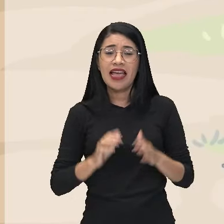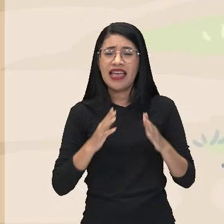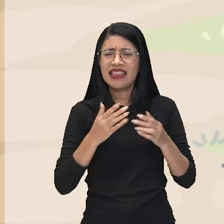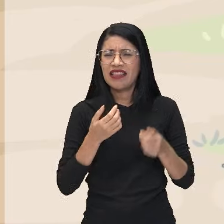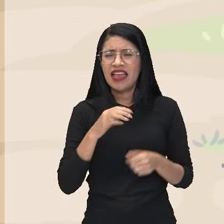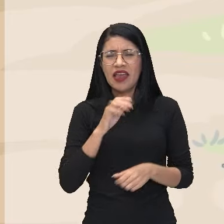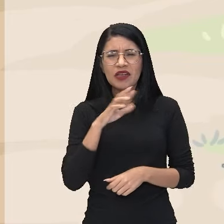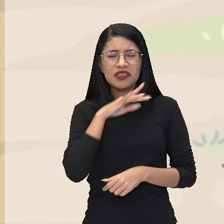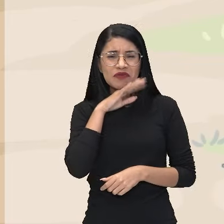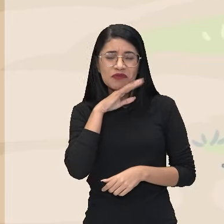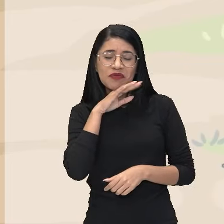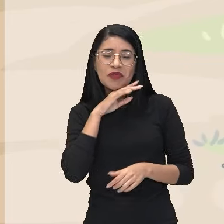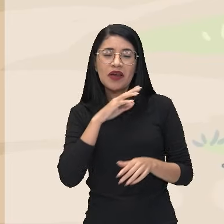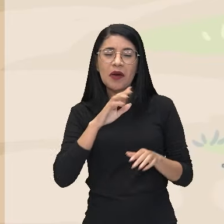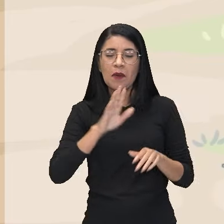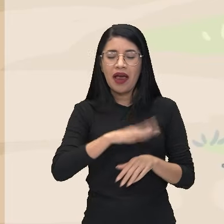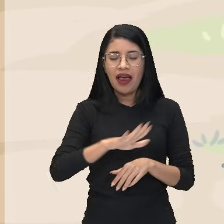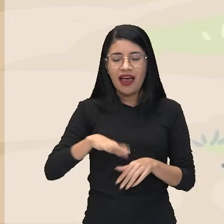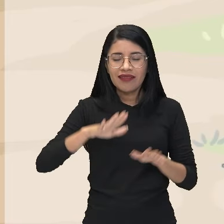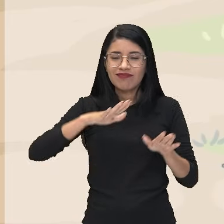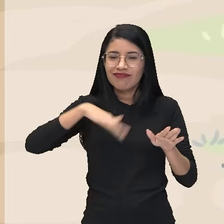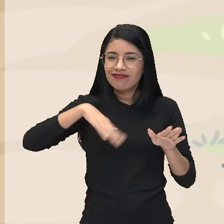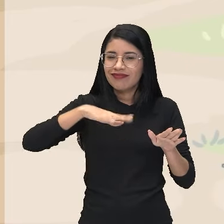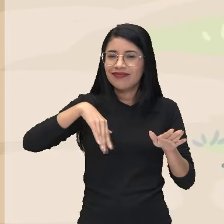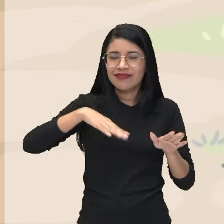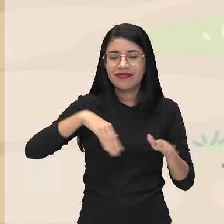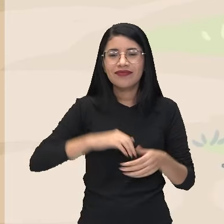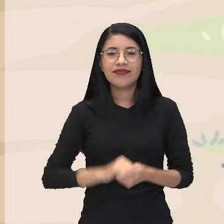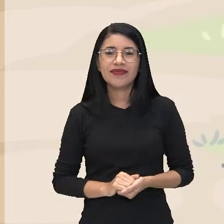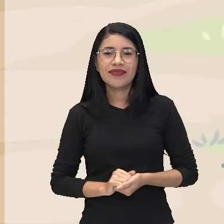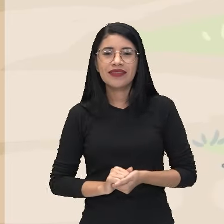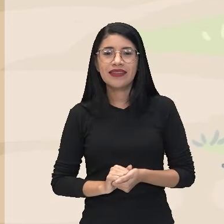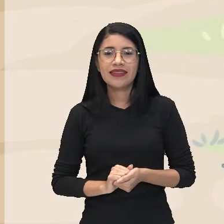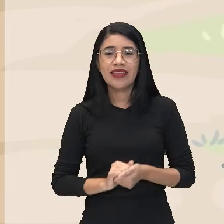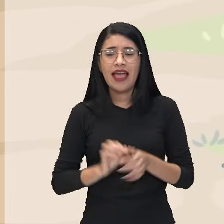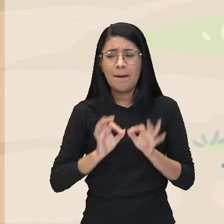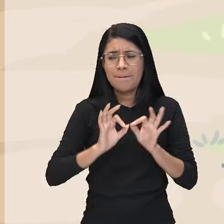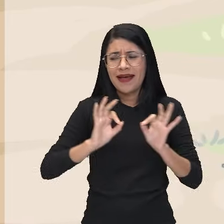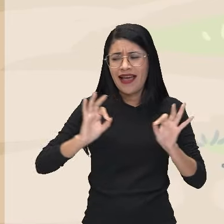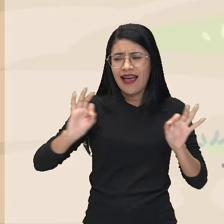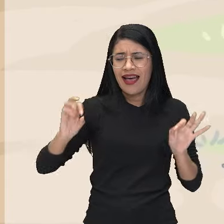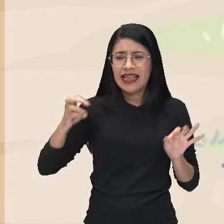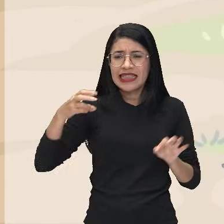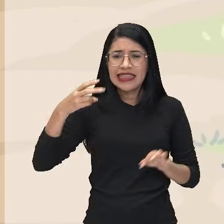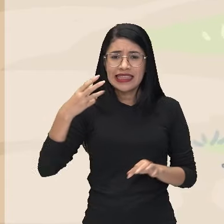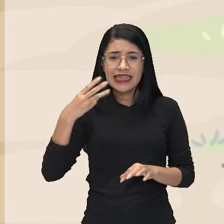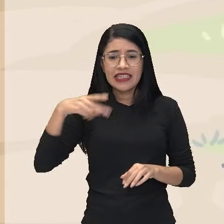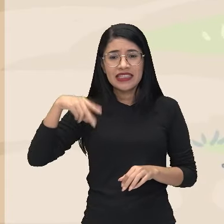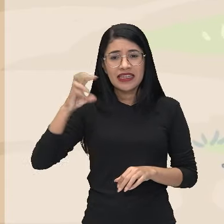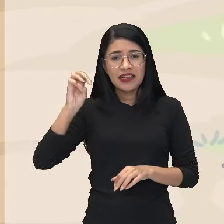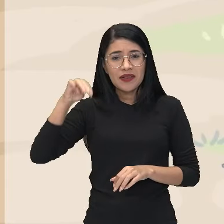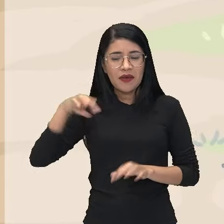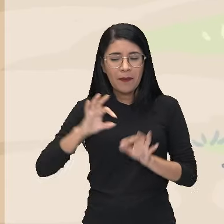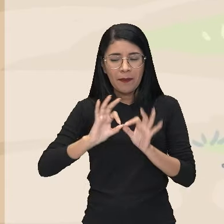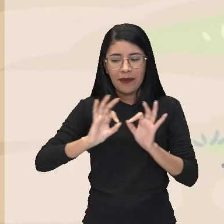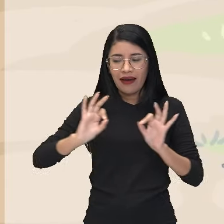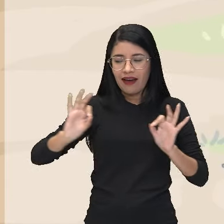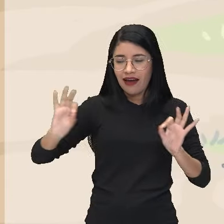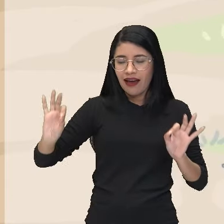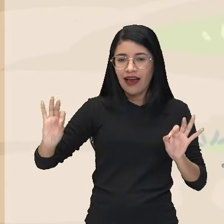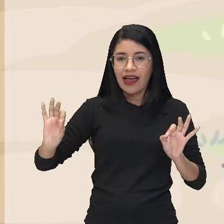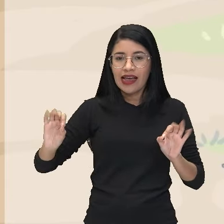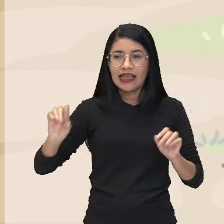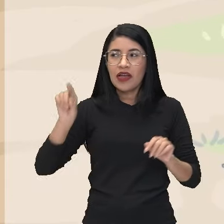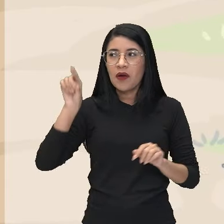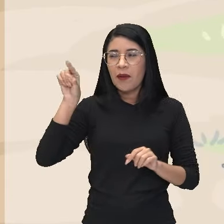dificultosa pros meninos tomar banho. A bicha mede 3 quilômetros de largura. Ela